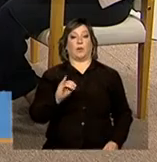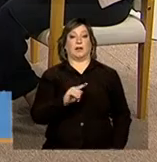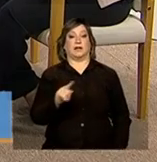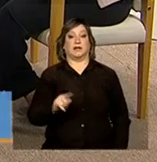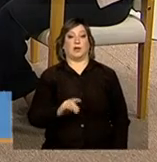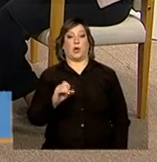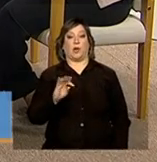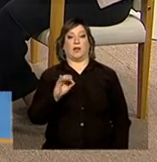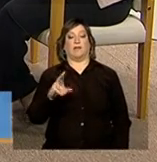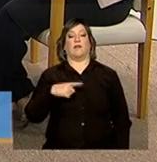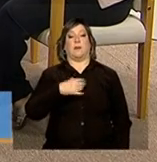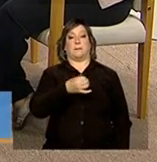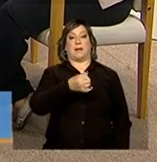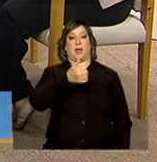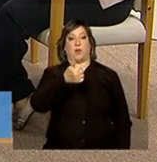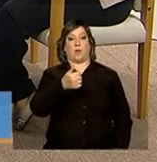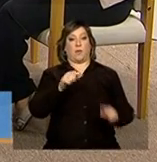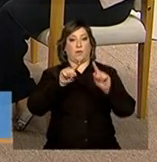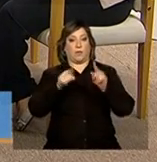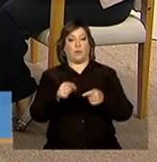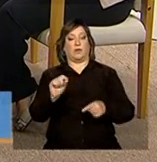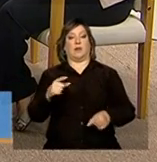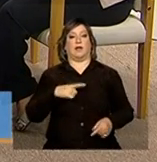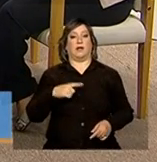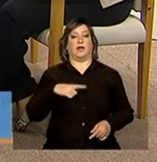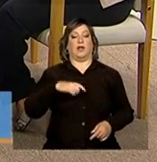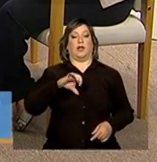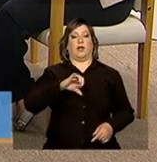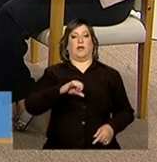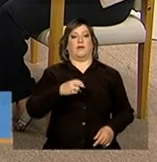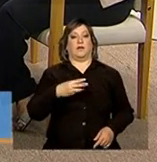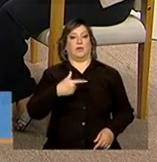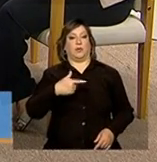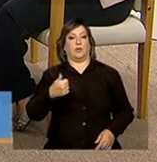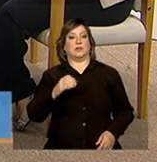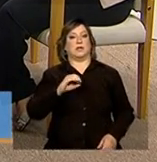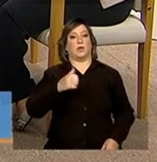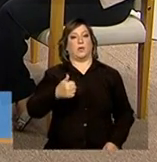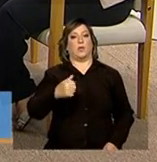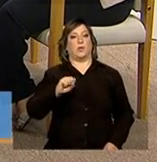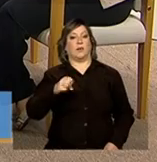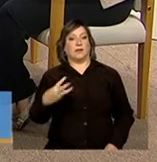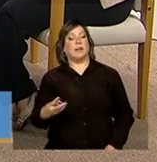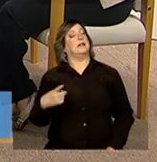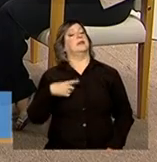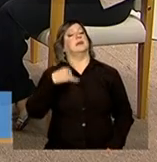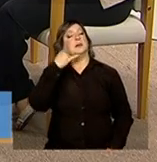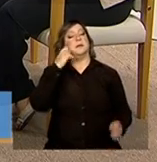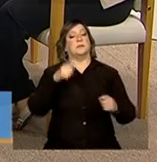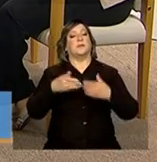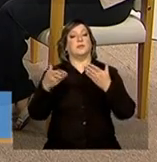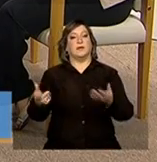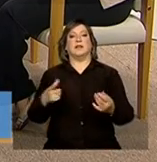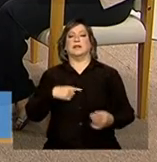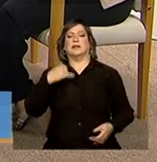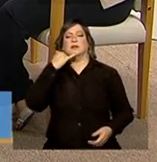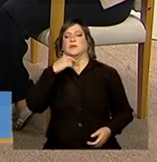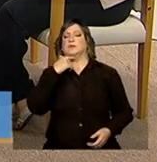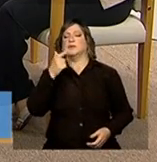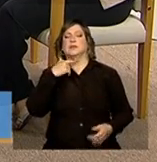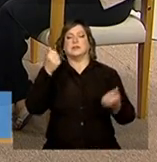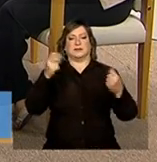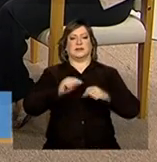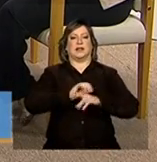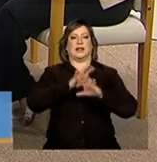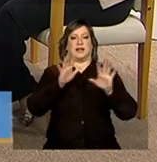619321-0183. Tudo bem? É só ligar para o Luiz Otávio, que ele tira todas as dúvidas da hora. Ele